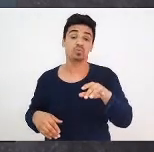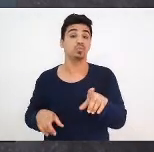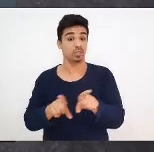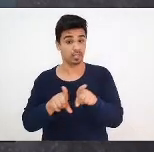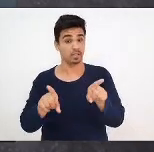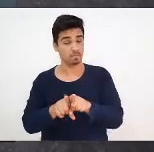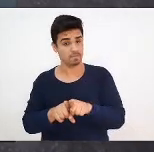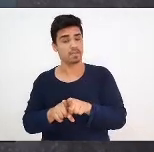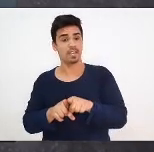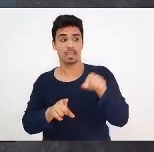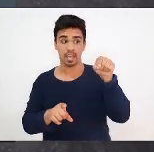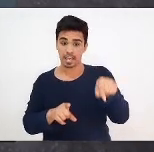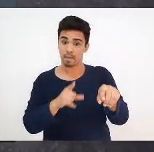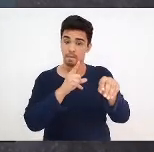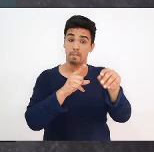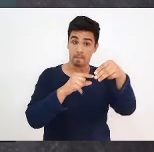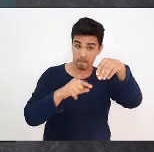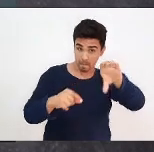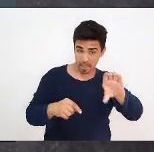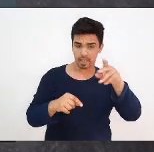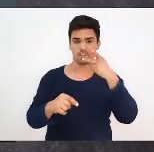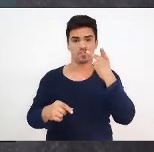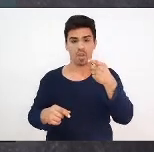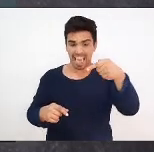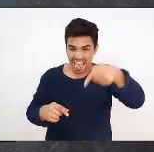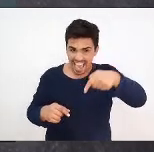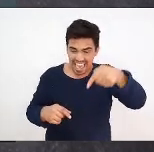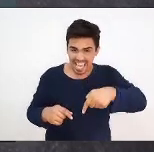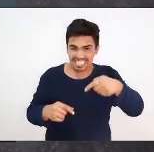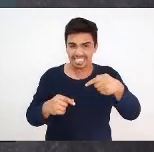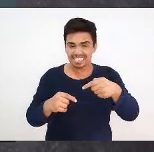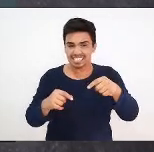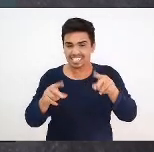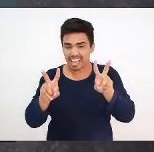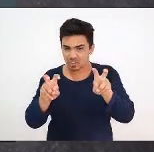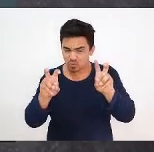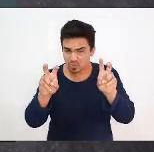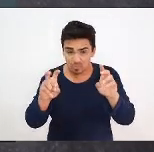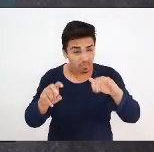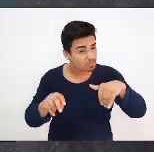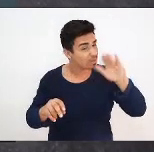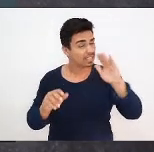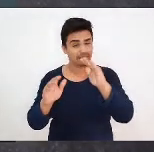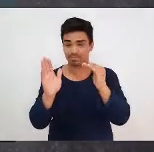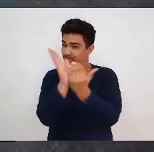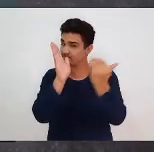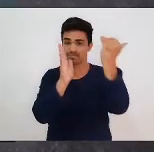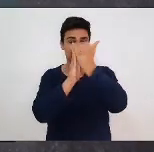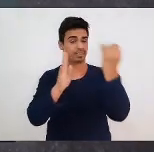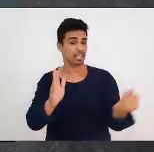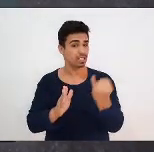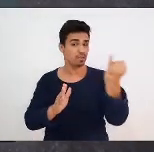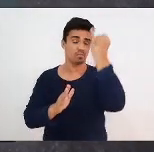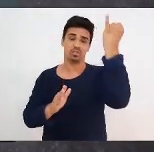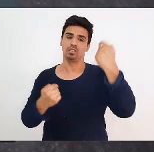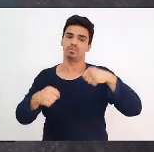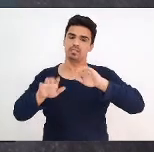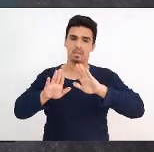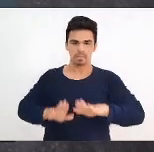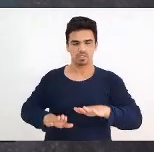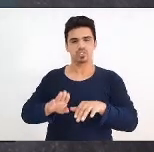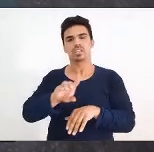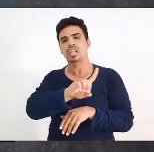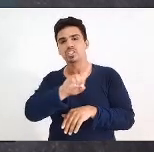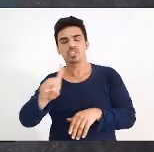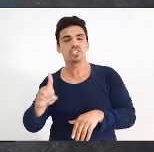esta situação de excepcionalidade ela será mantida até 31 de dezembro de